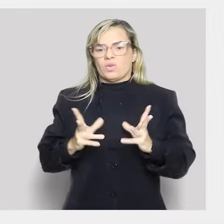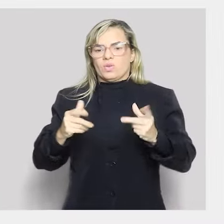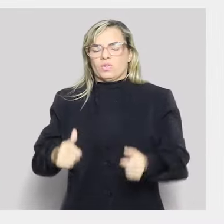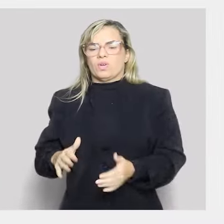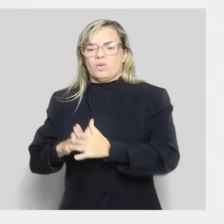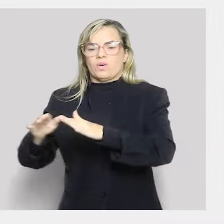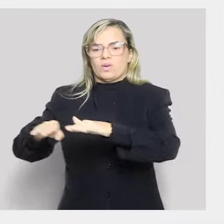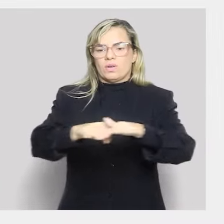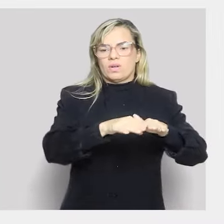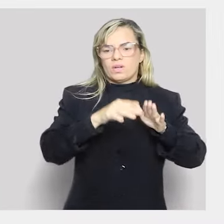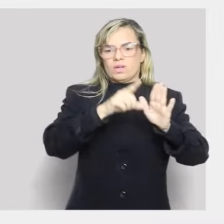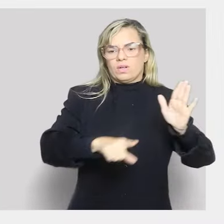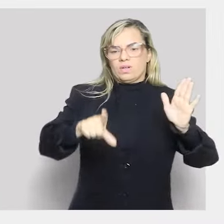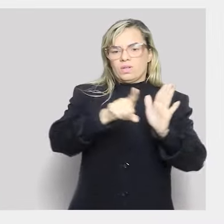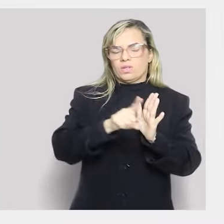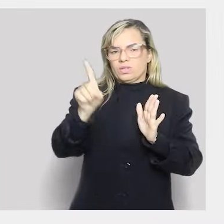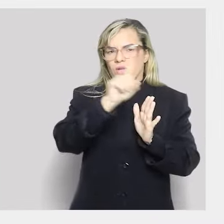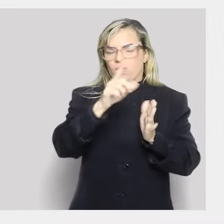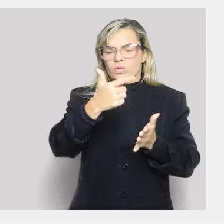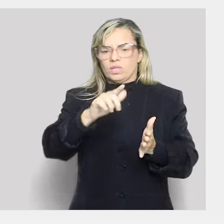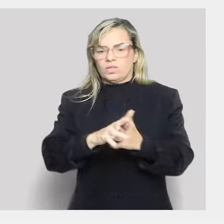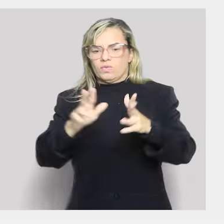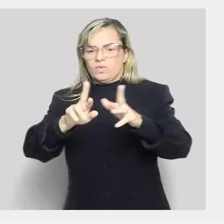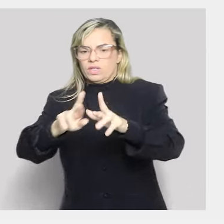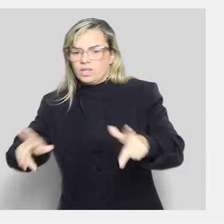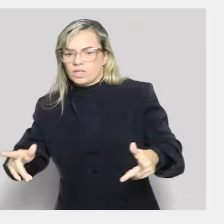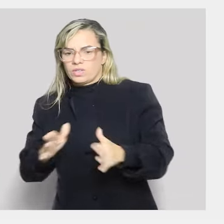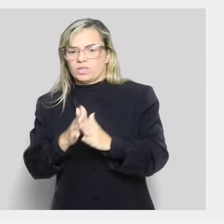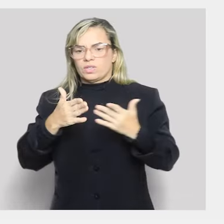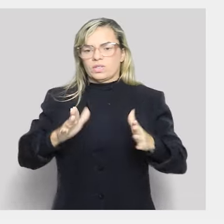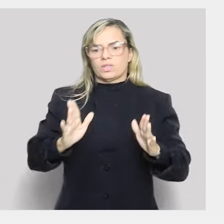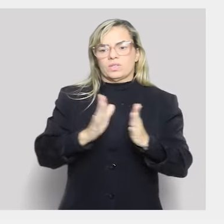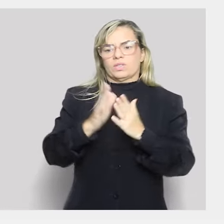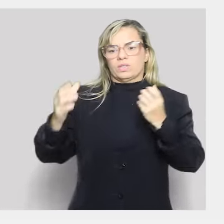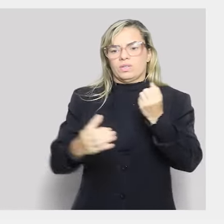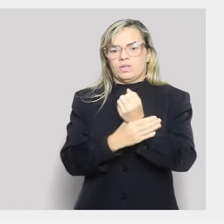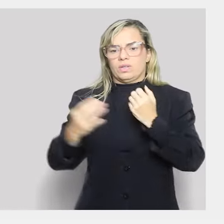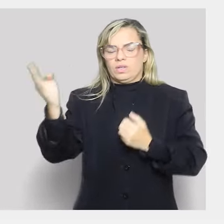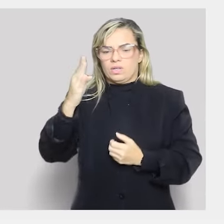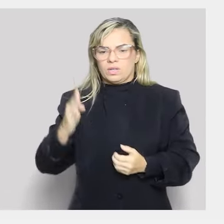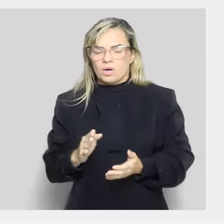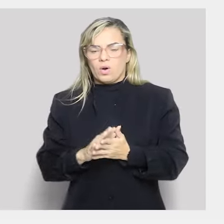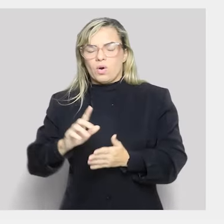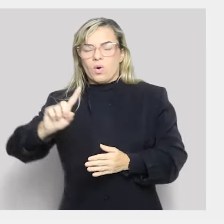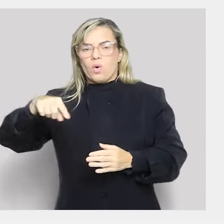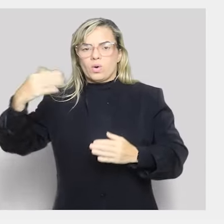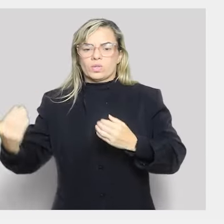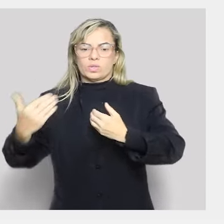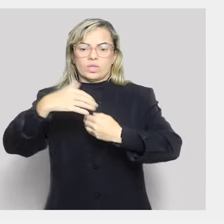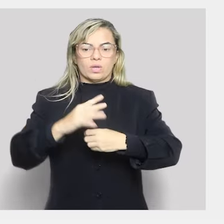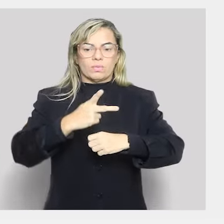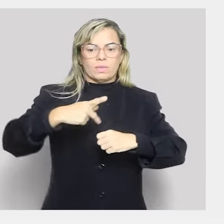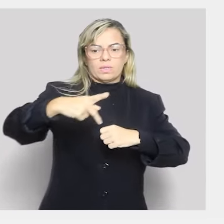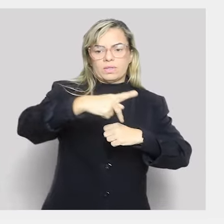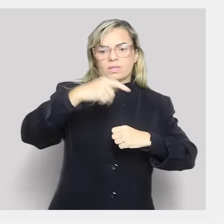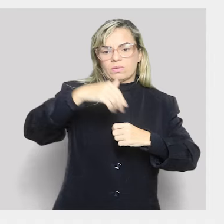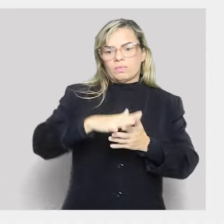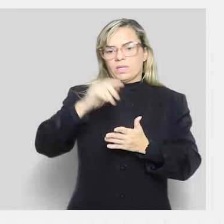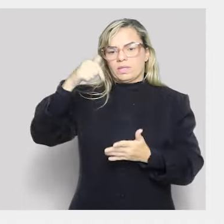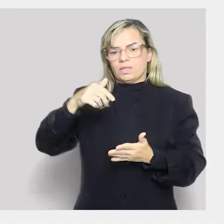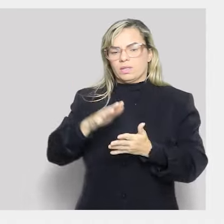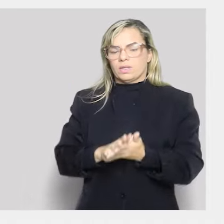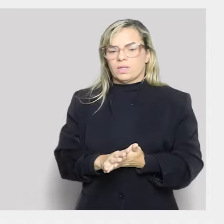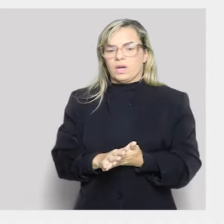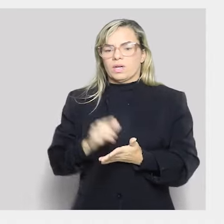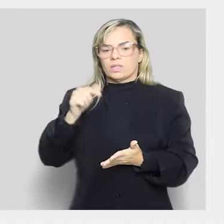distinção de qualquer natureza, garantindo-se aos brasileiros e aos estrangeiros residentes no país, a inviolabilidade do direito à vida,